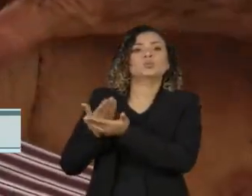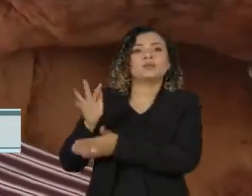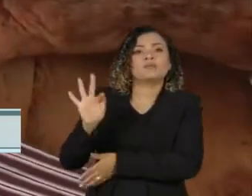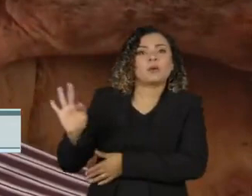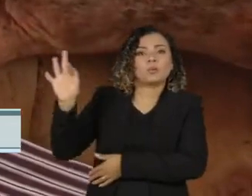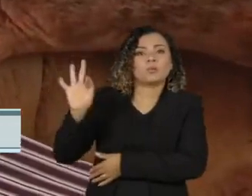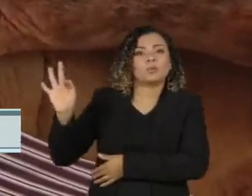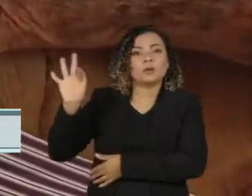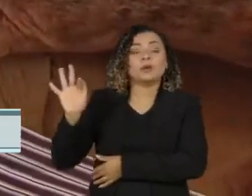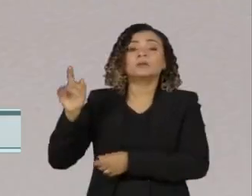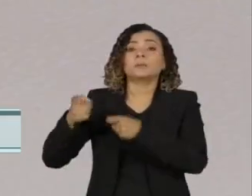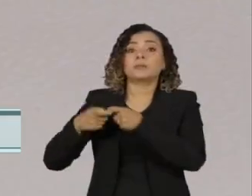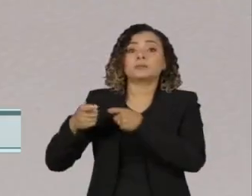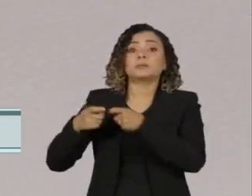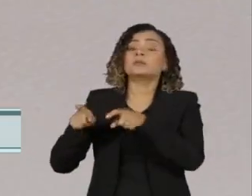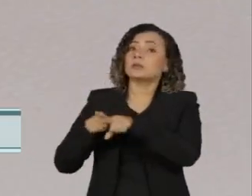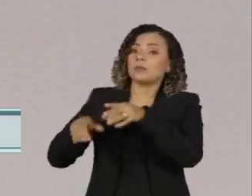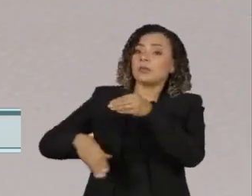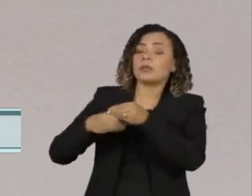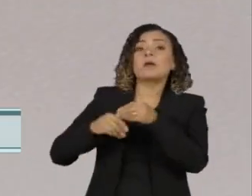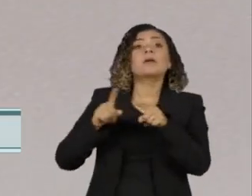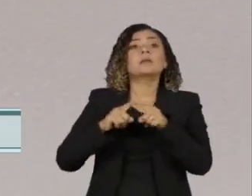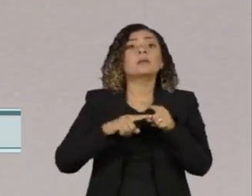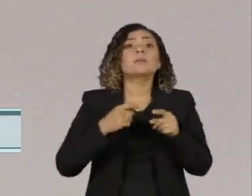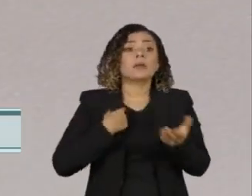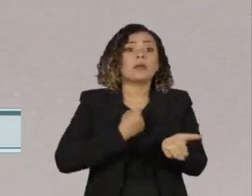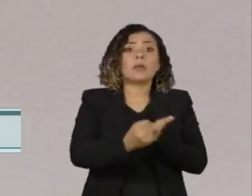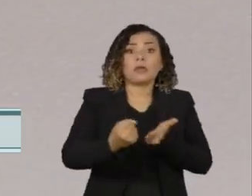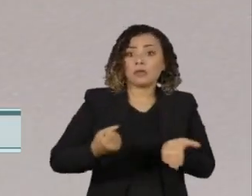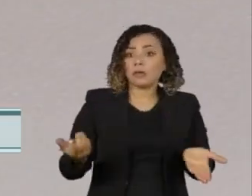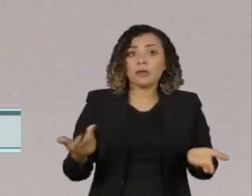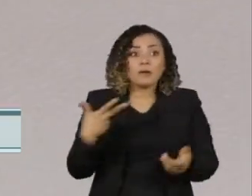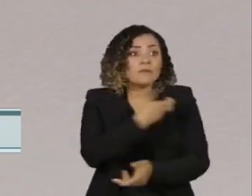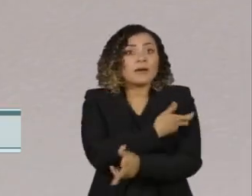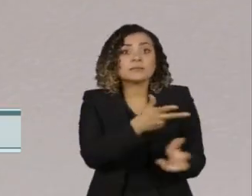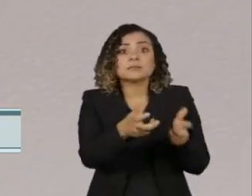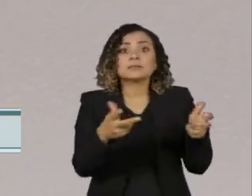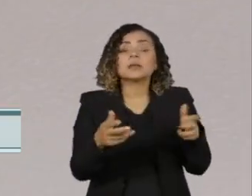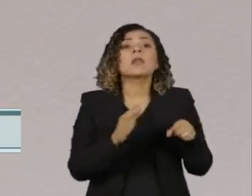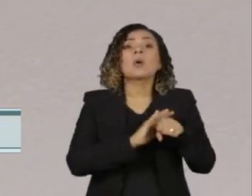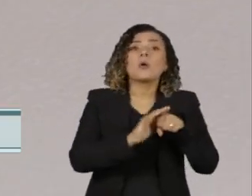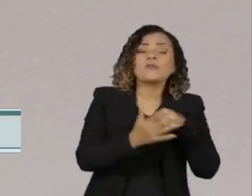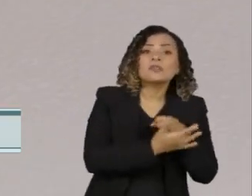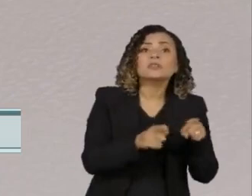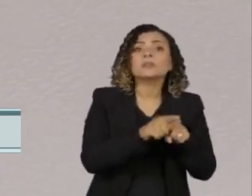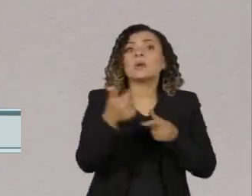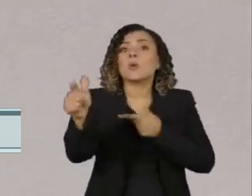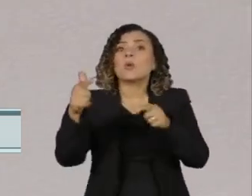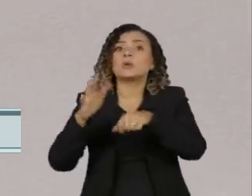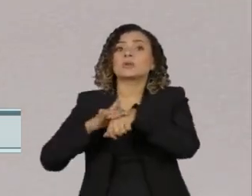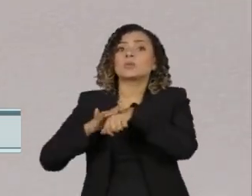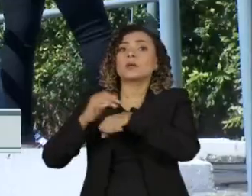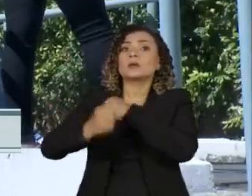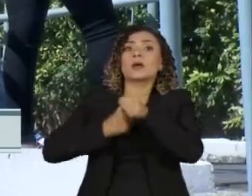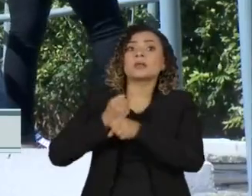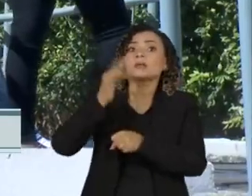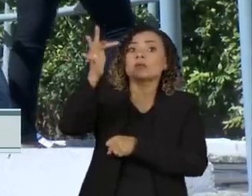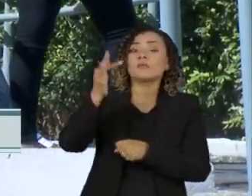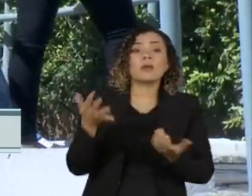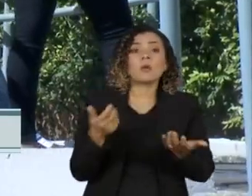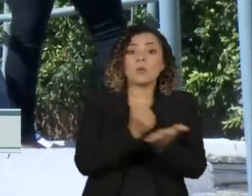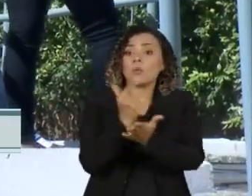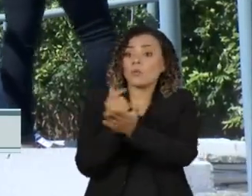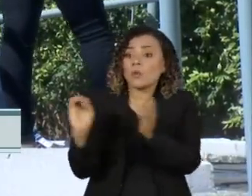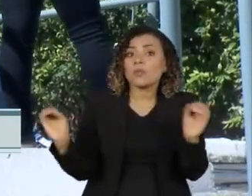vacinas e o prazo de validade. E não foram comprados imunizantes contra a covid e outras doenças para o ano que vem. Na área